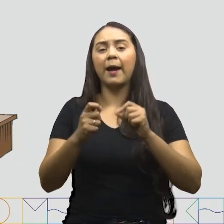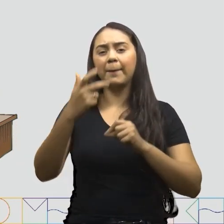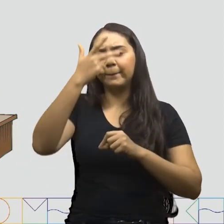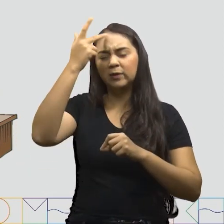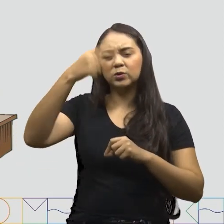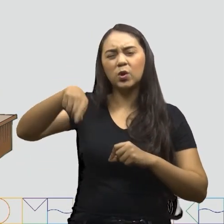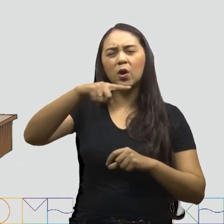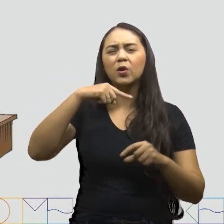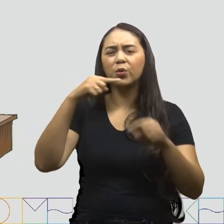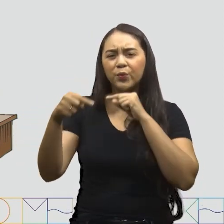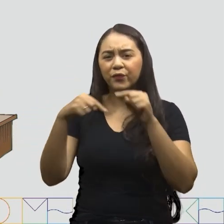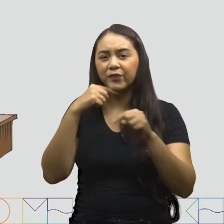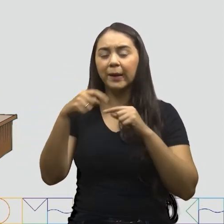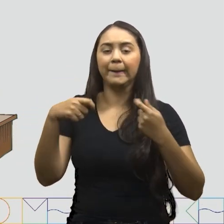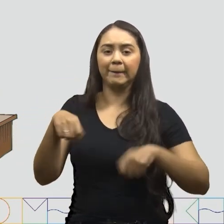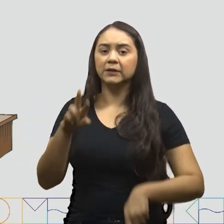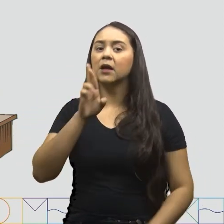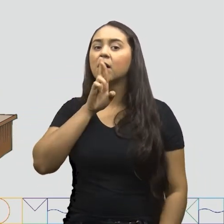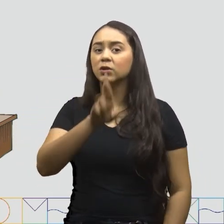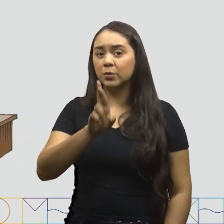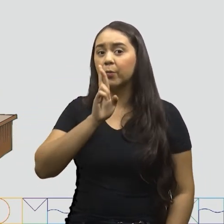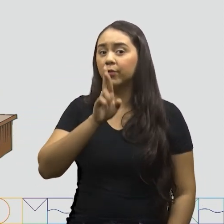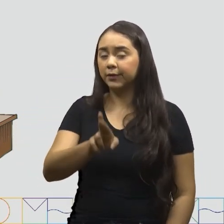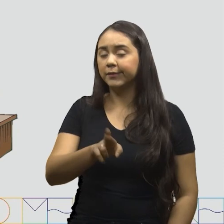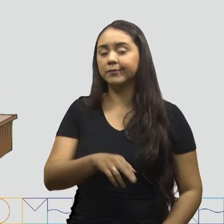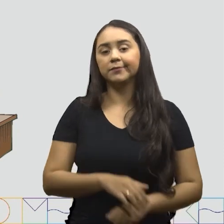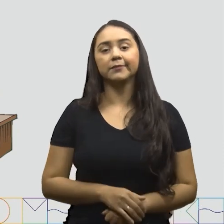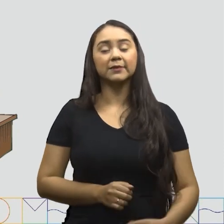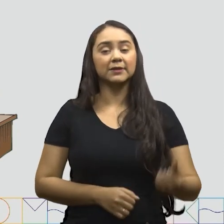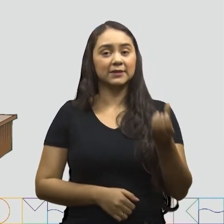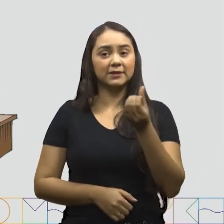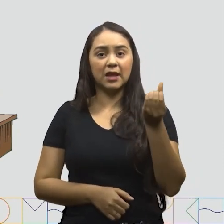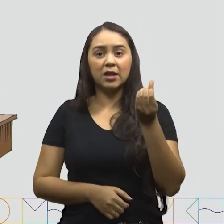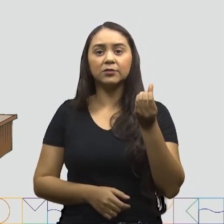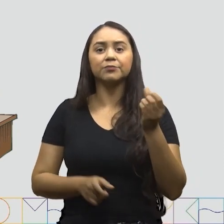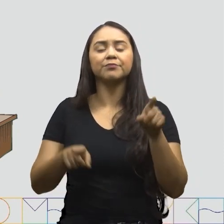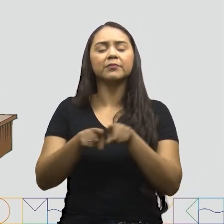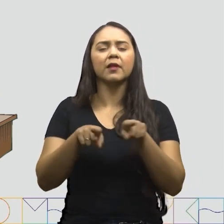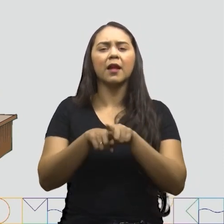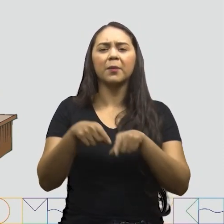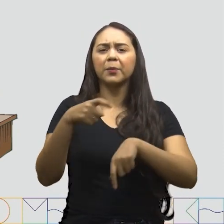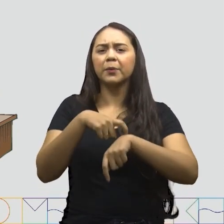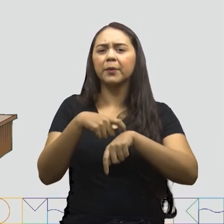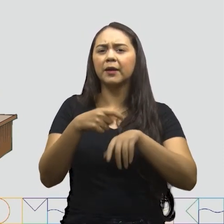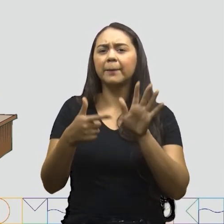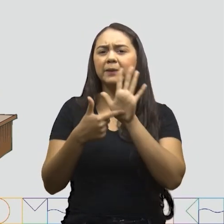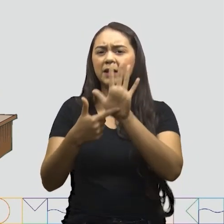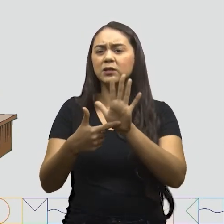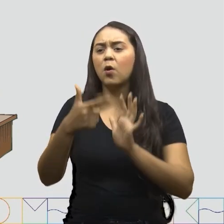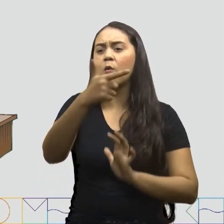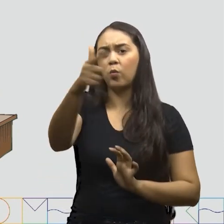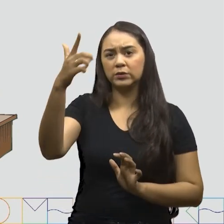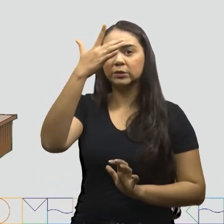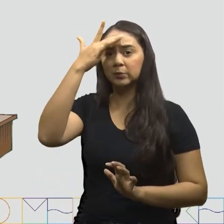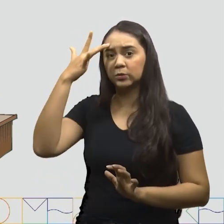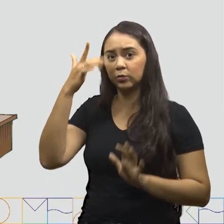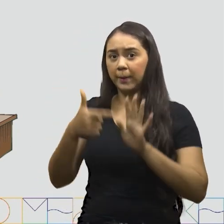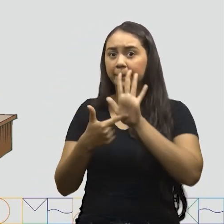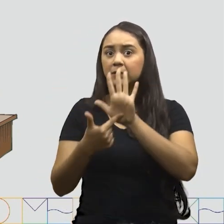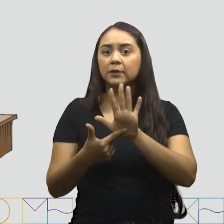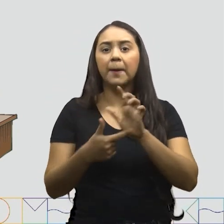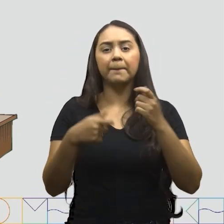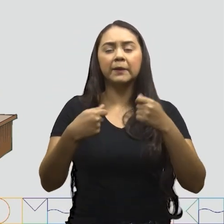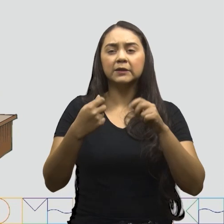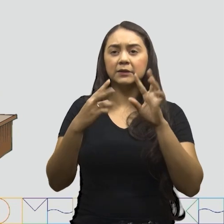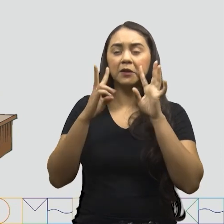sobre o que foi apresentado Sexto passo Ouvir a apresentação dos demais colegas da turma